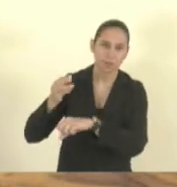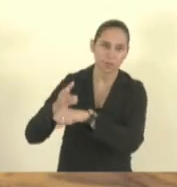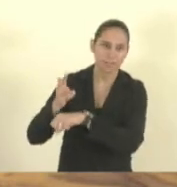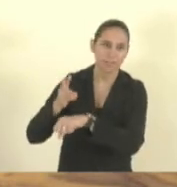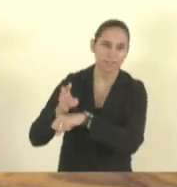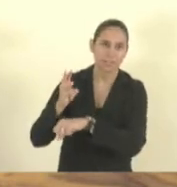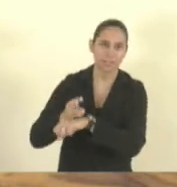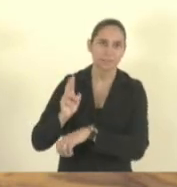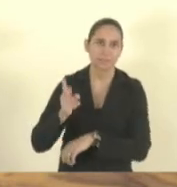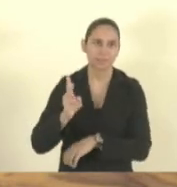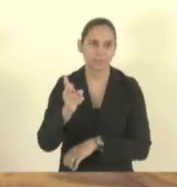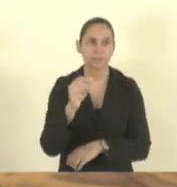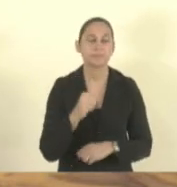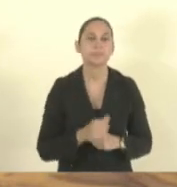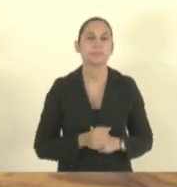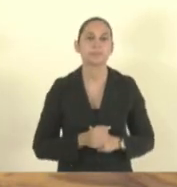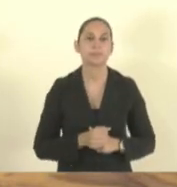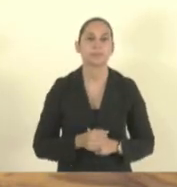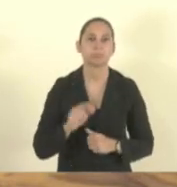doutora